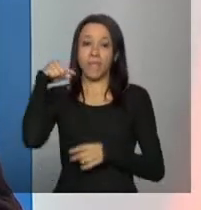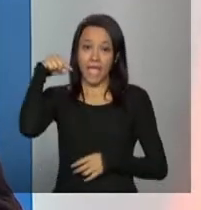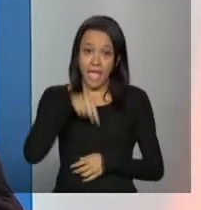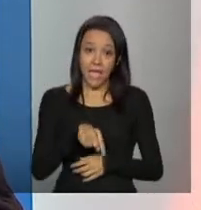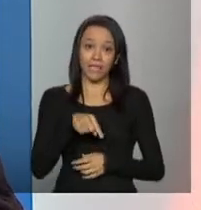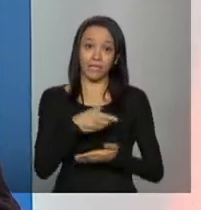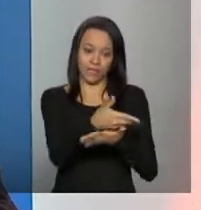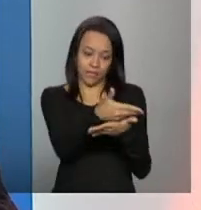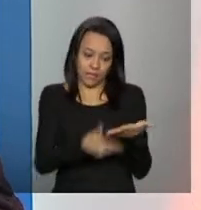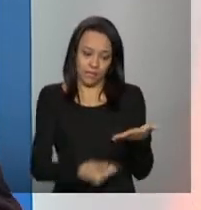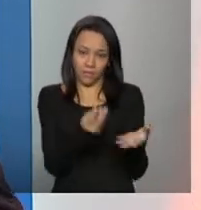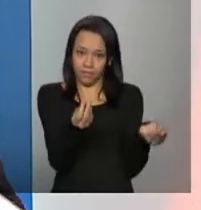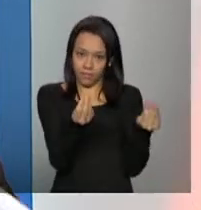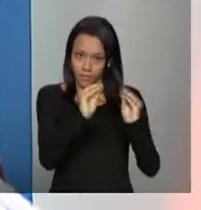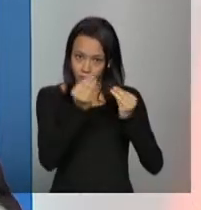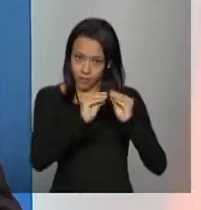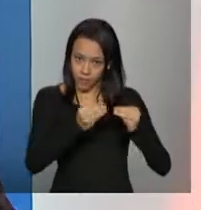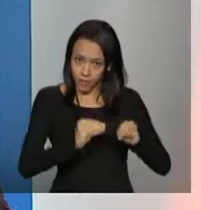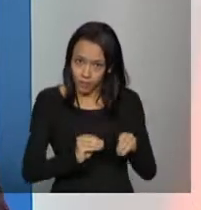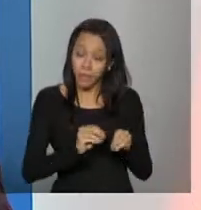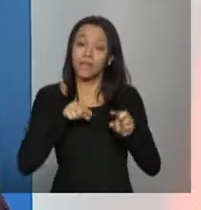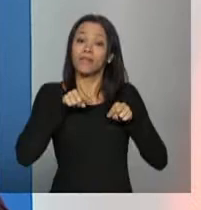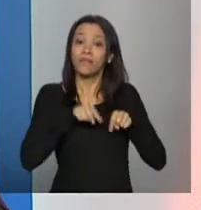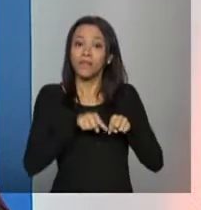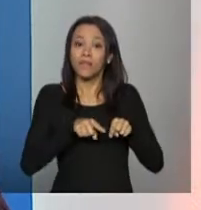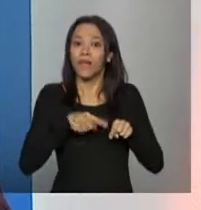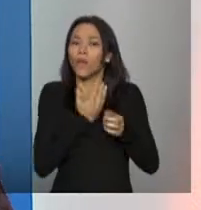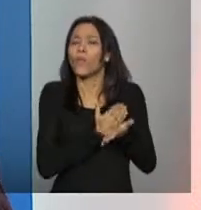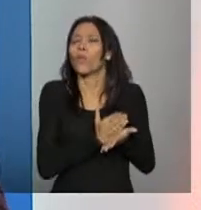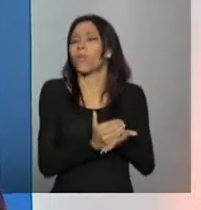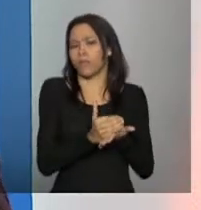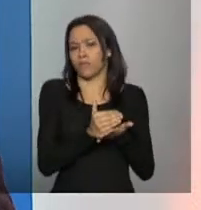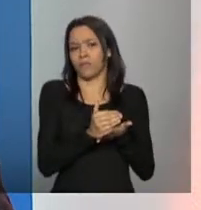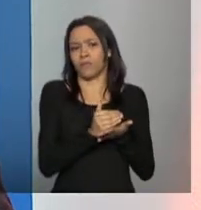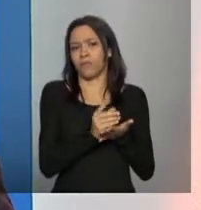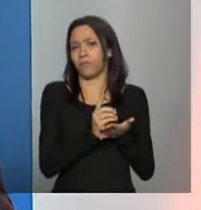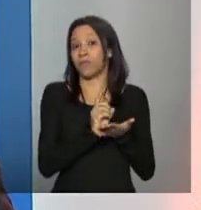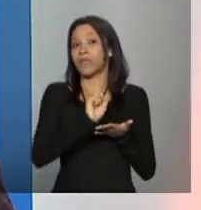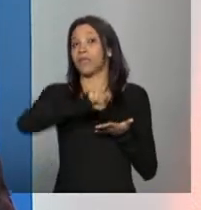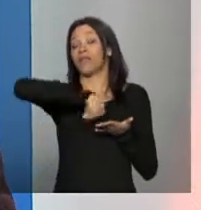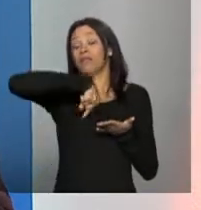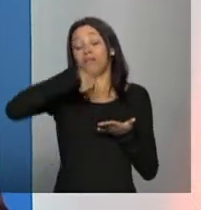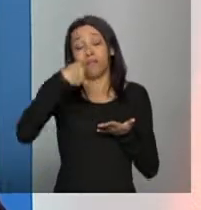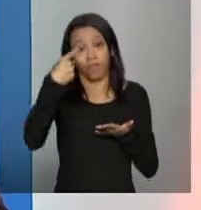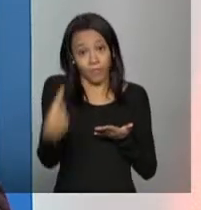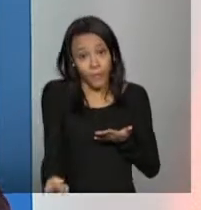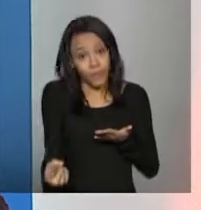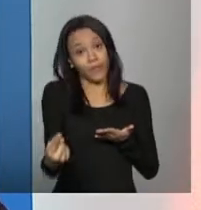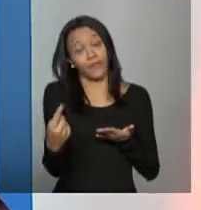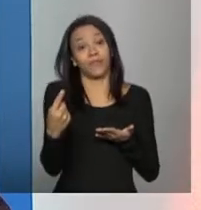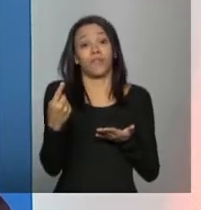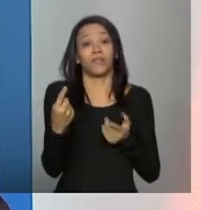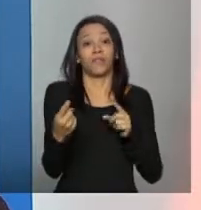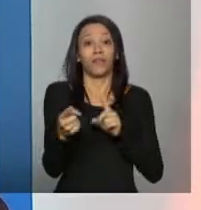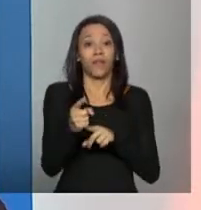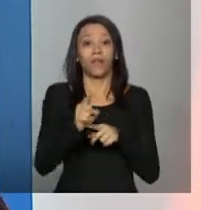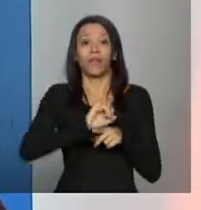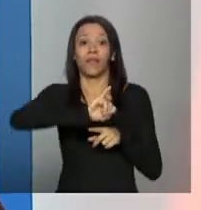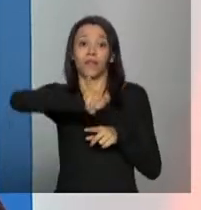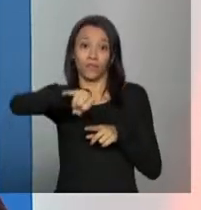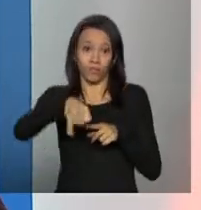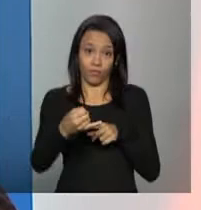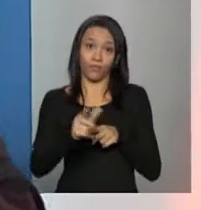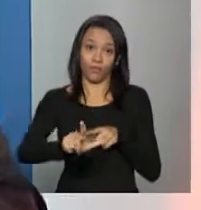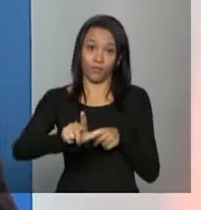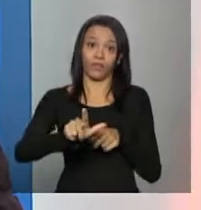momento de preenchimento, que a gente está chamando de preenchimento inicial. Posteriormente, a julho, que é o nosso prazo de vigência do